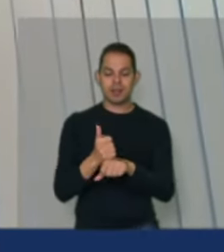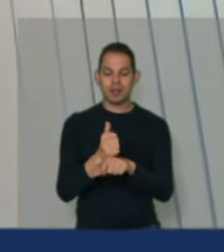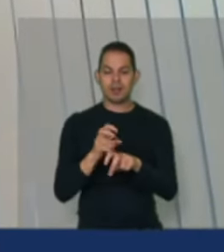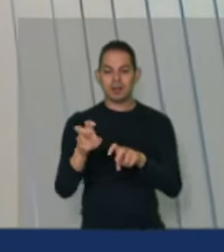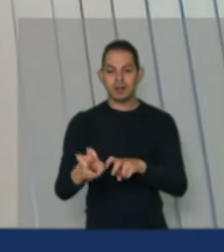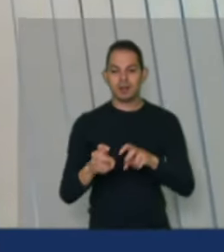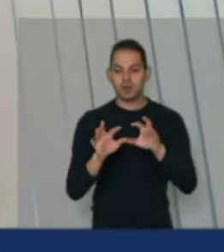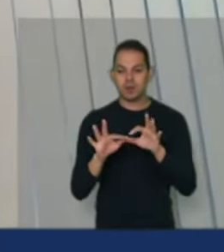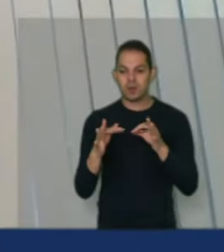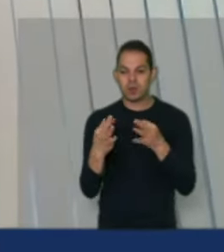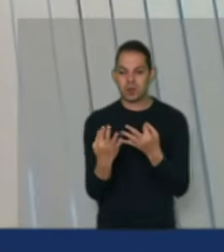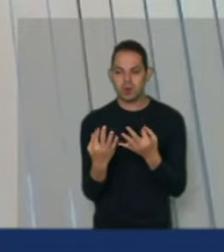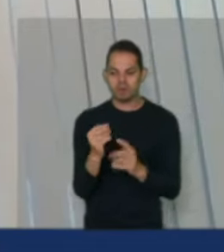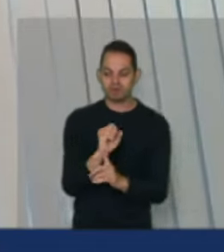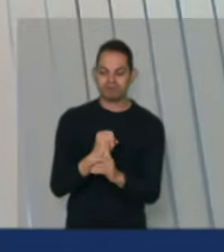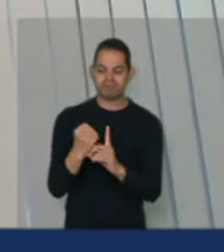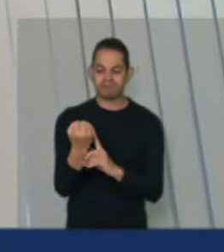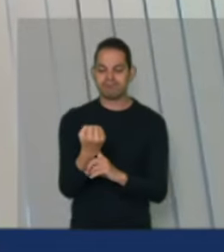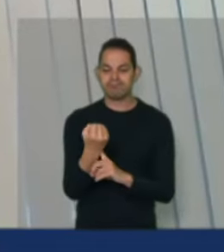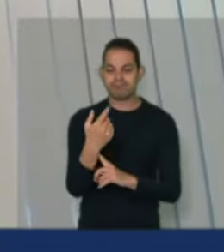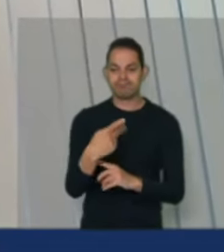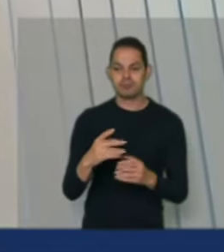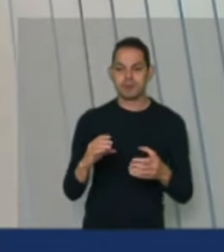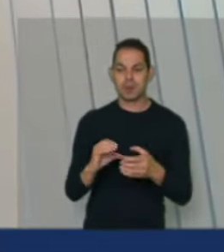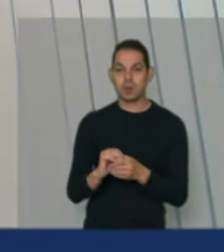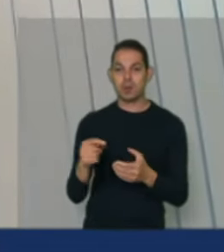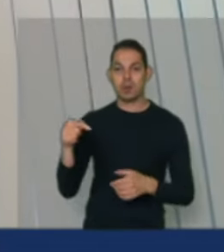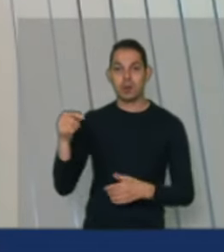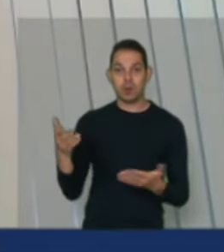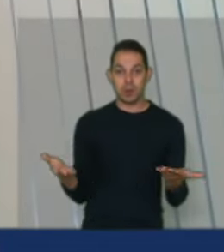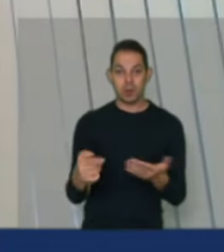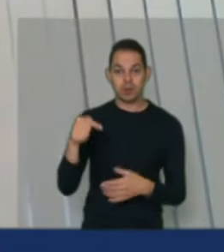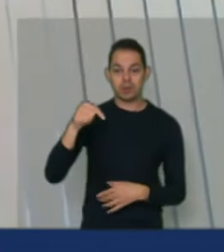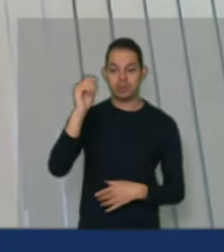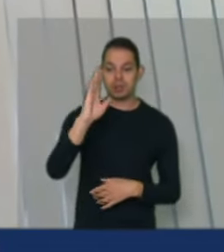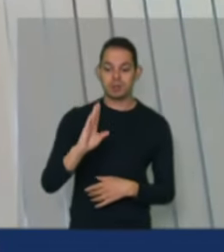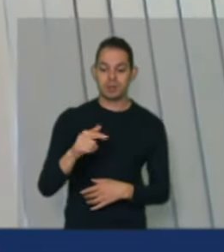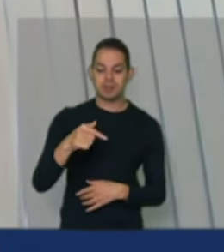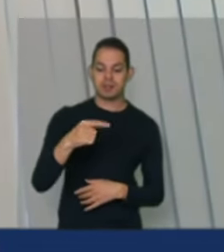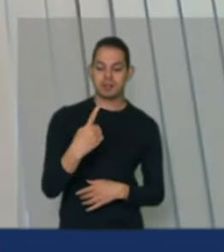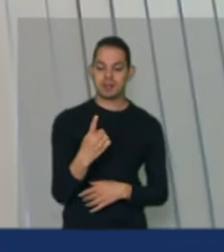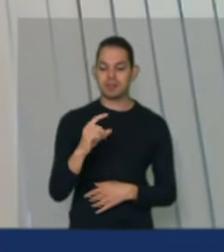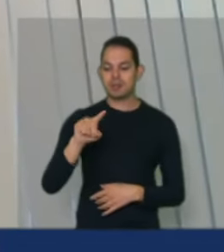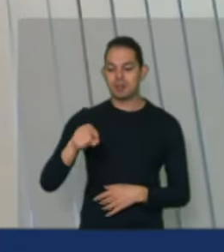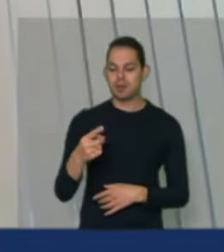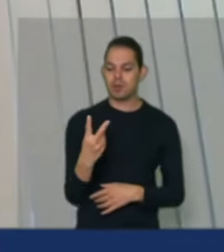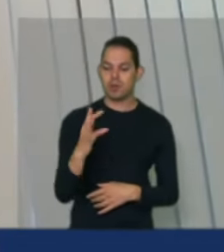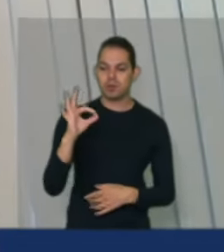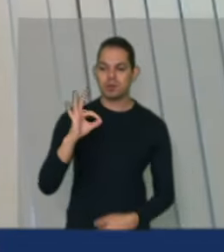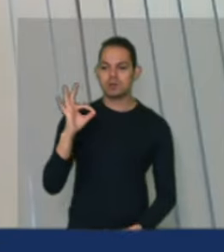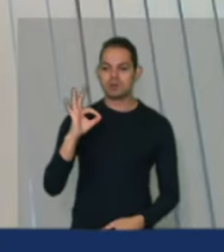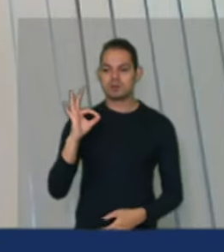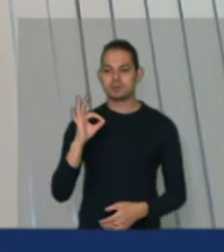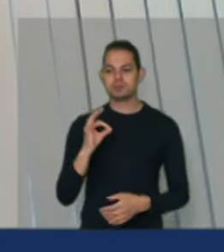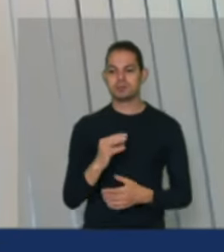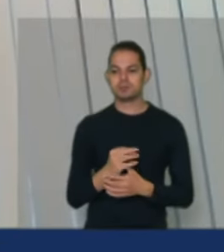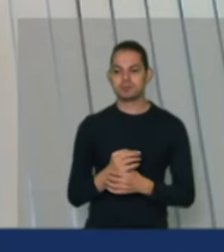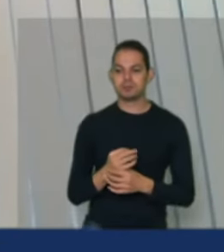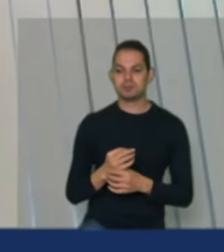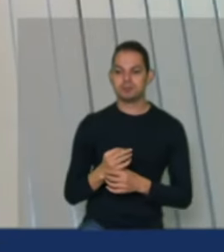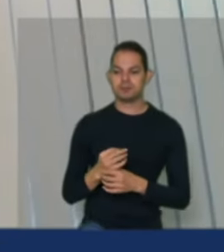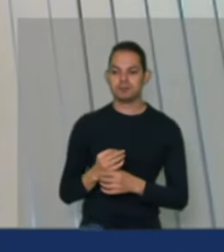dessas cooperativas hoje no país 71,2% dos